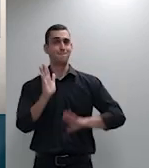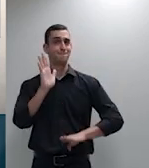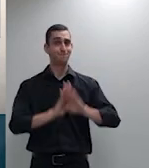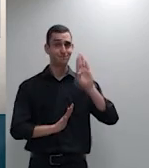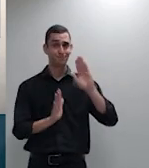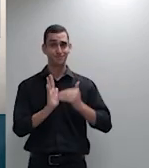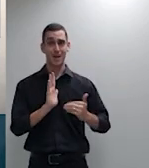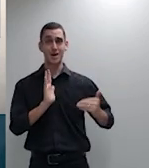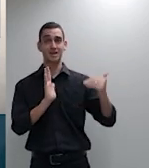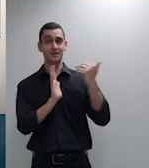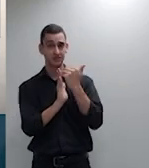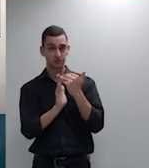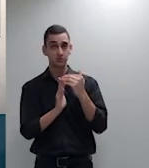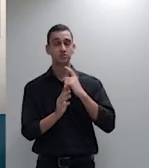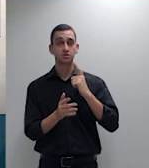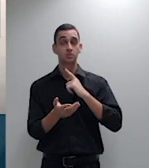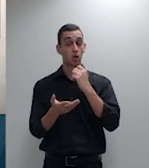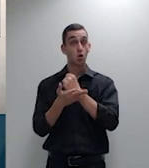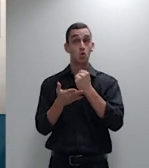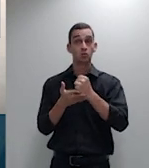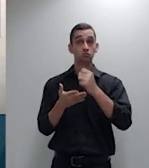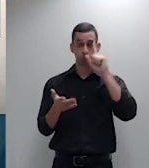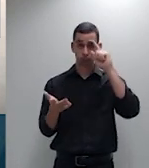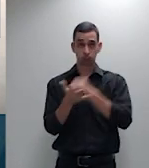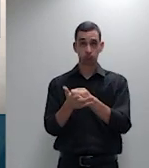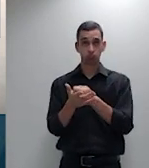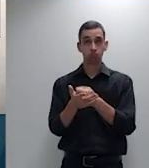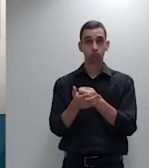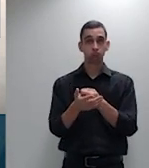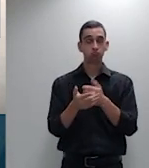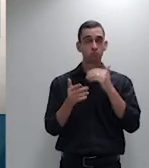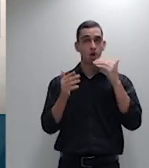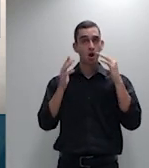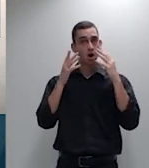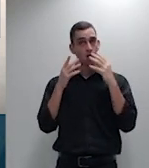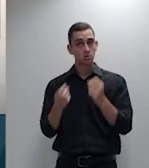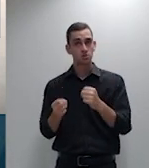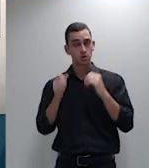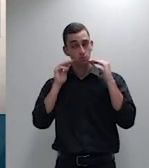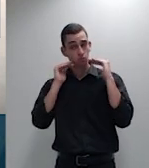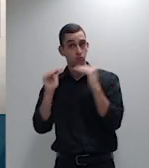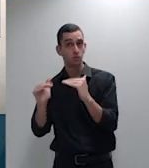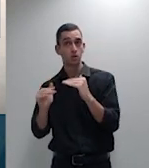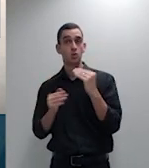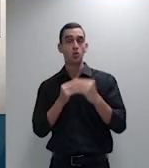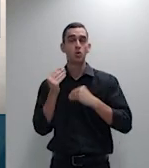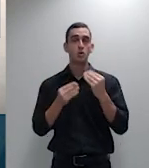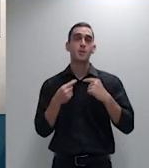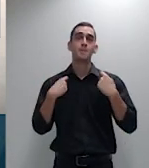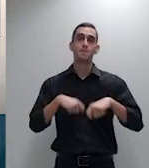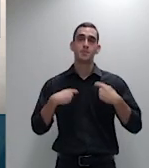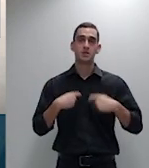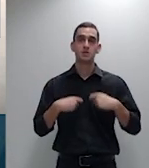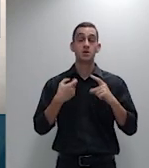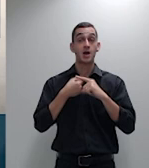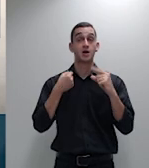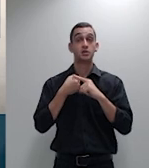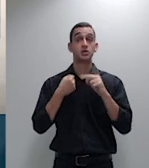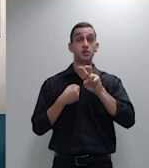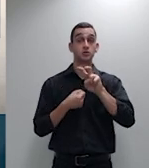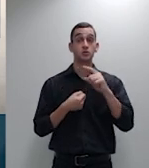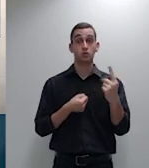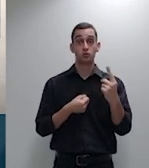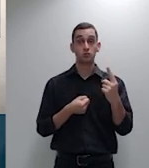a decisão afasta o reajuste zero faça necessário nos termos do artigo 51 parágrafo segundo do